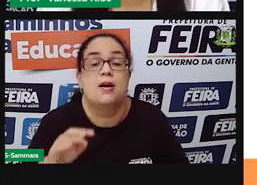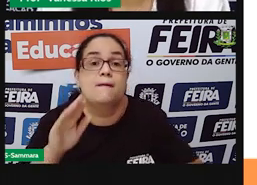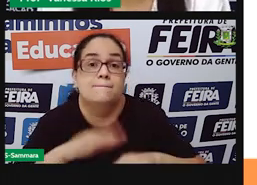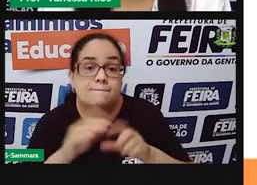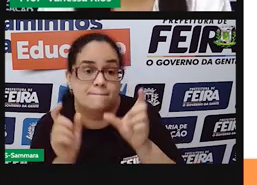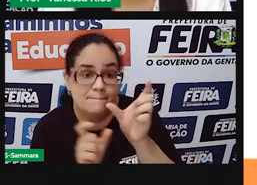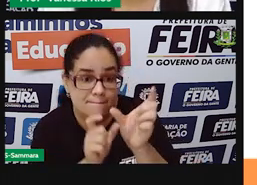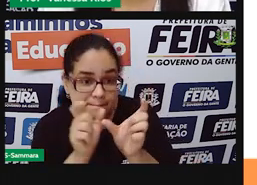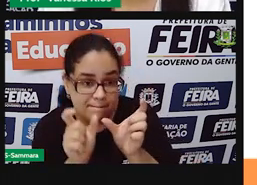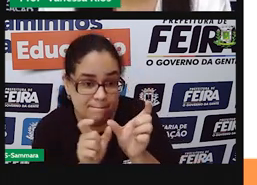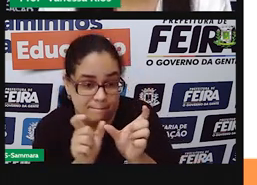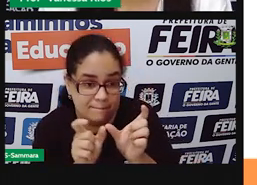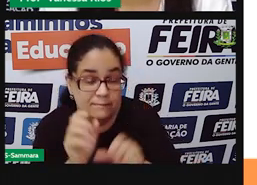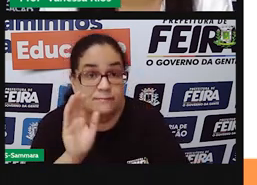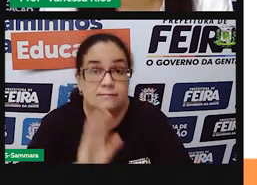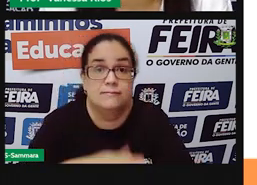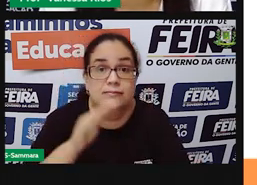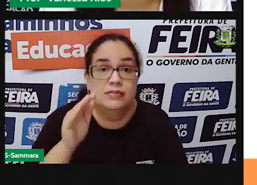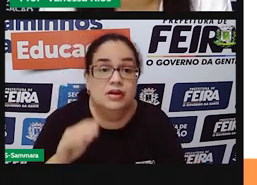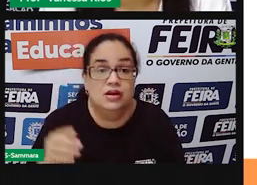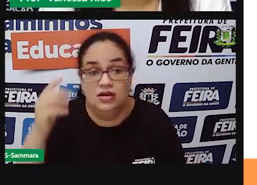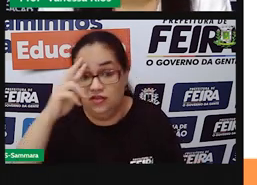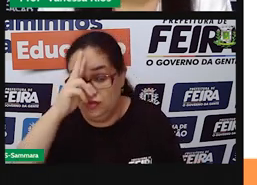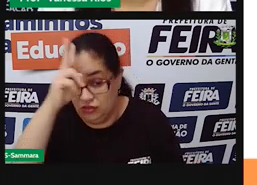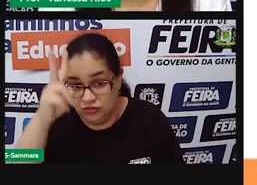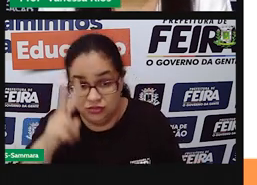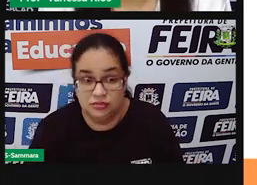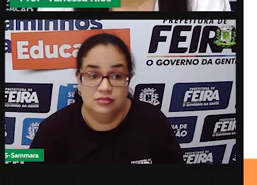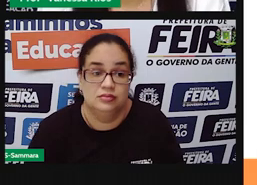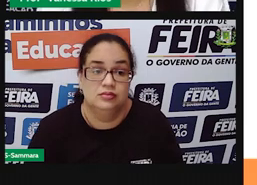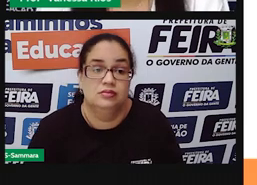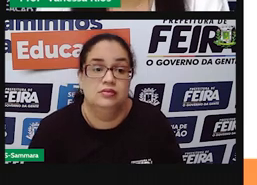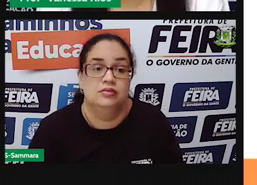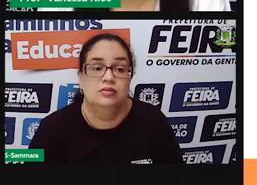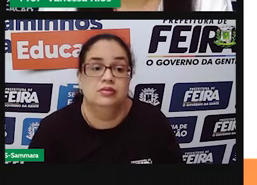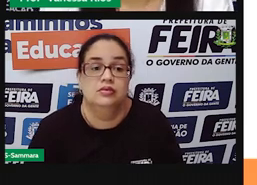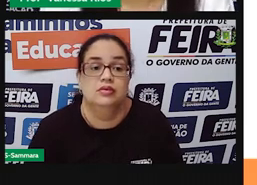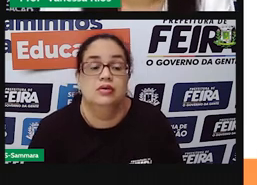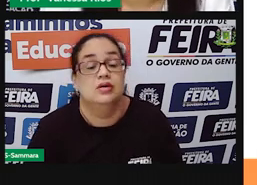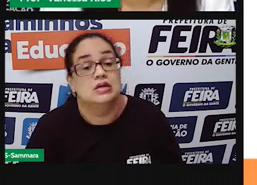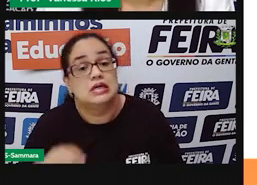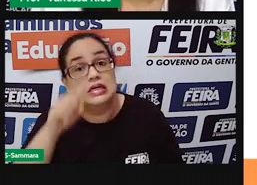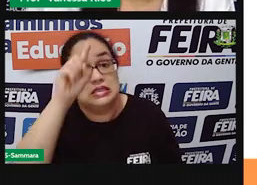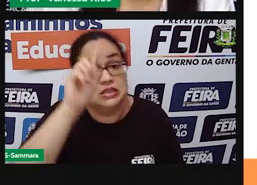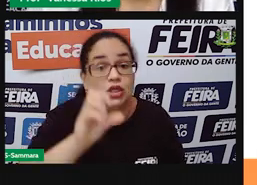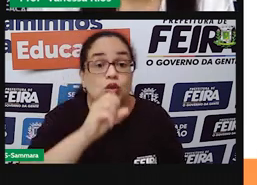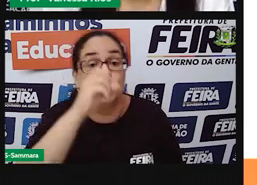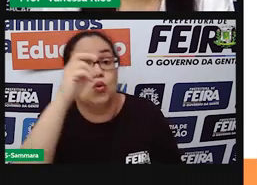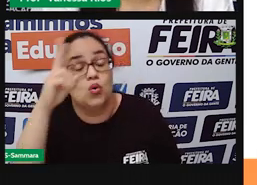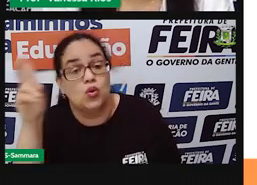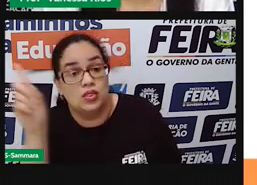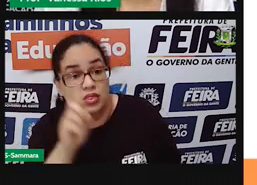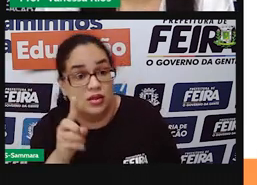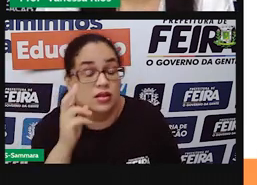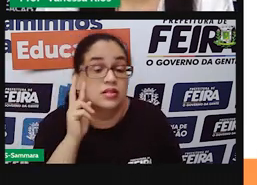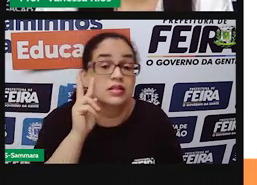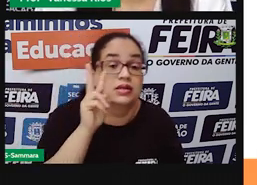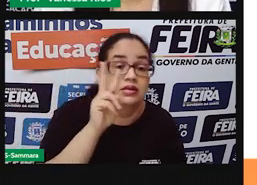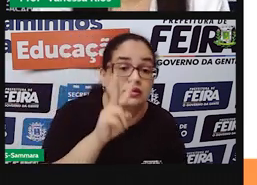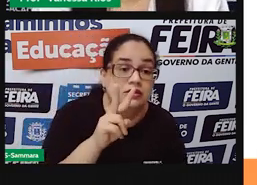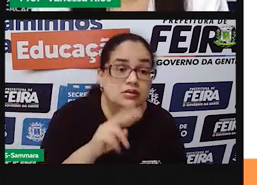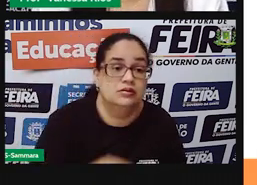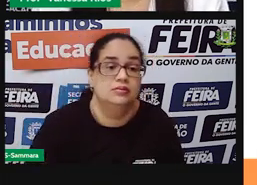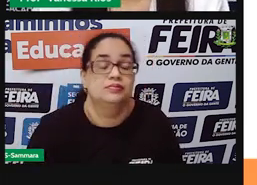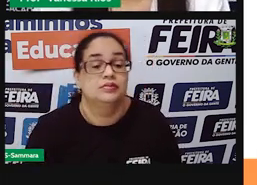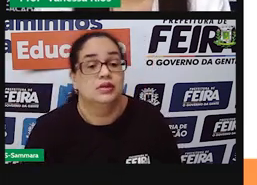palavra, a sílaba que tem maior intensidade sonora, vindo com o acento ou não, a gente identifica aí